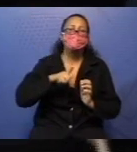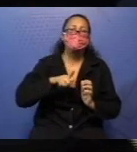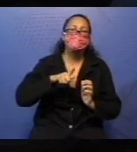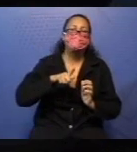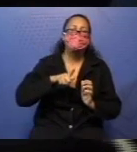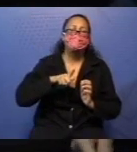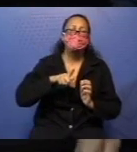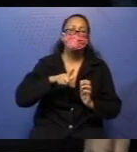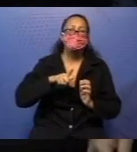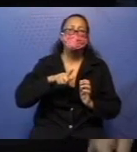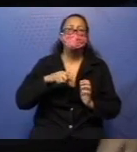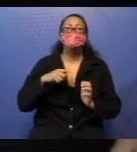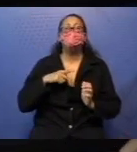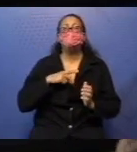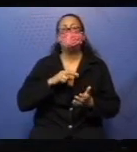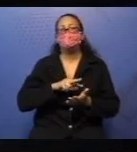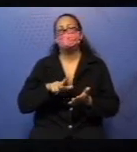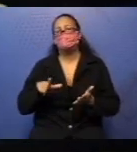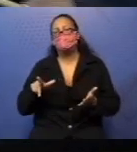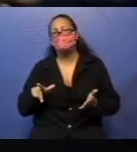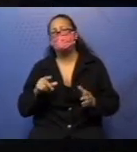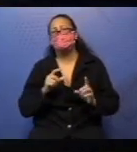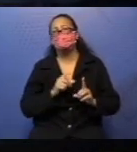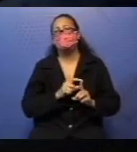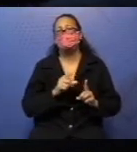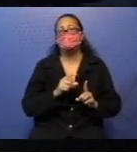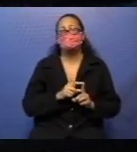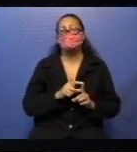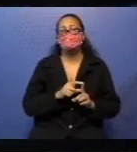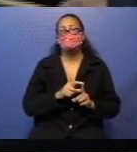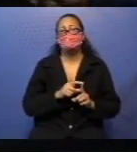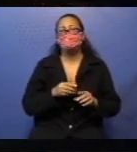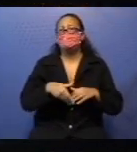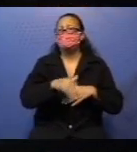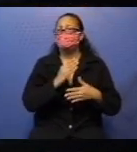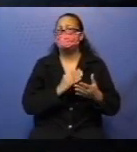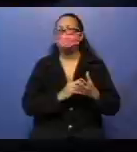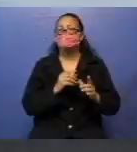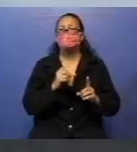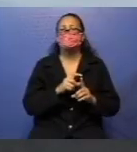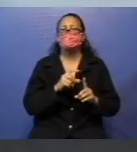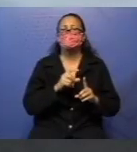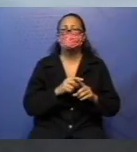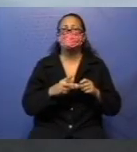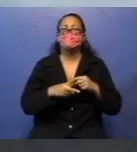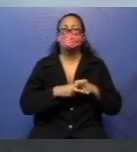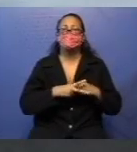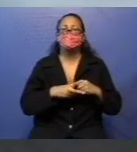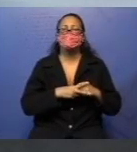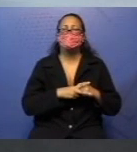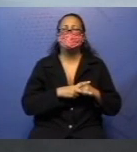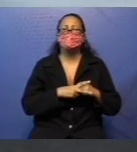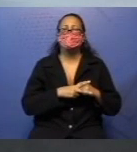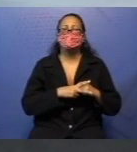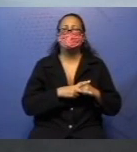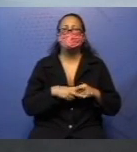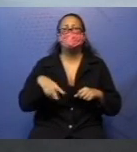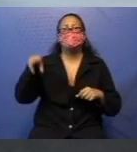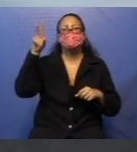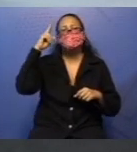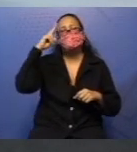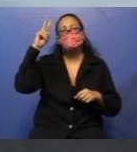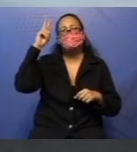E tem mais algumas aí. Todas essas palavras, esses verbos aqui no caso, ela me remete à